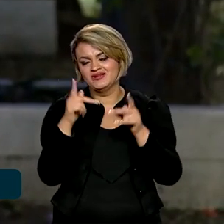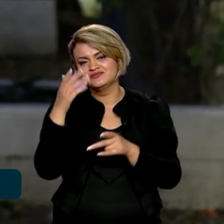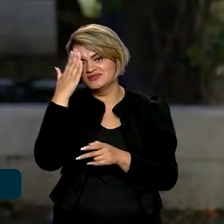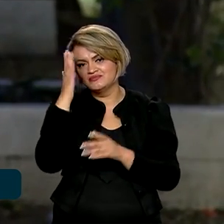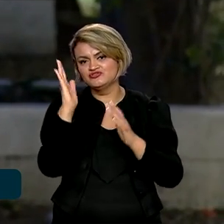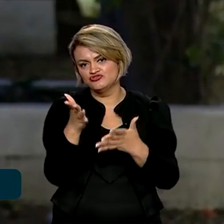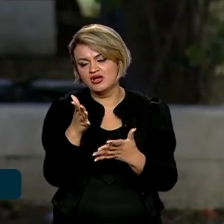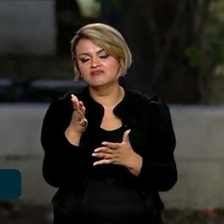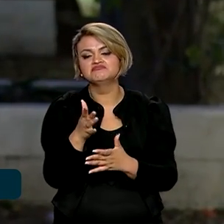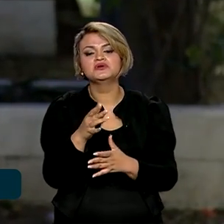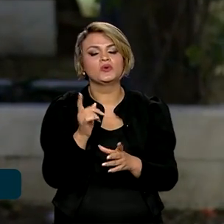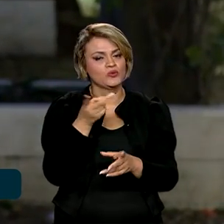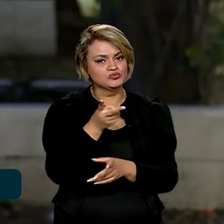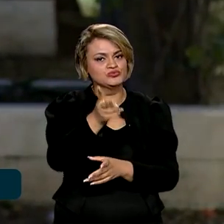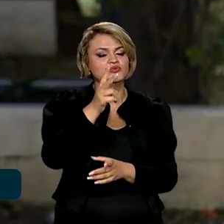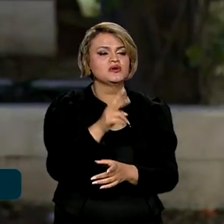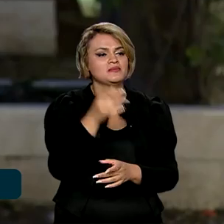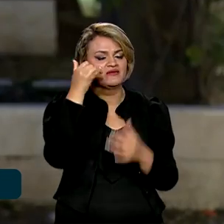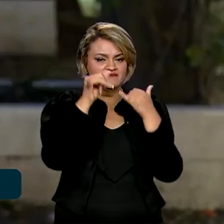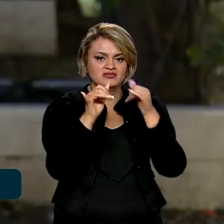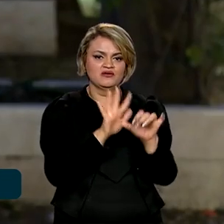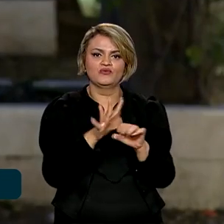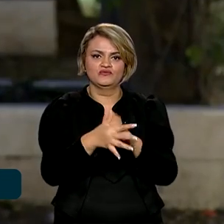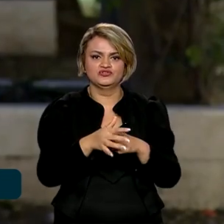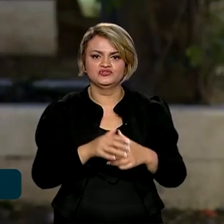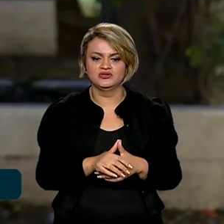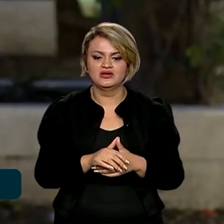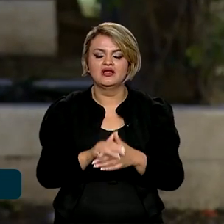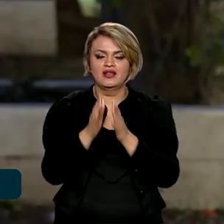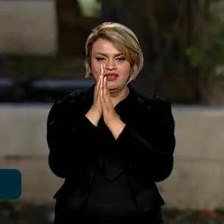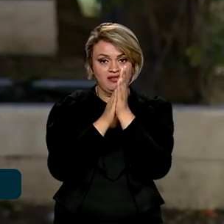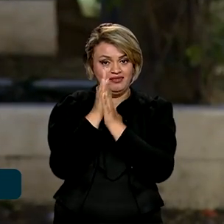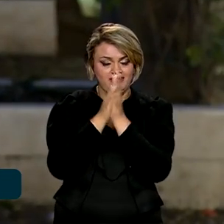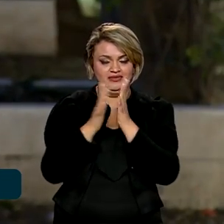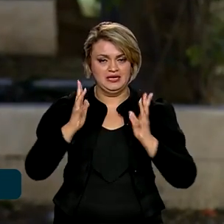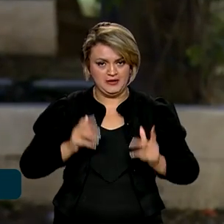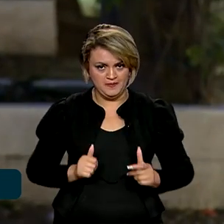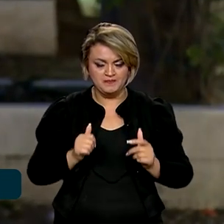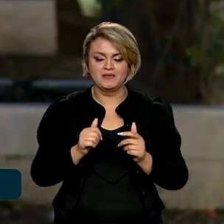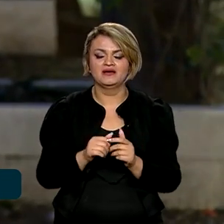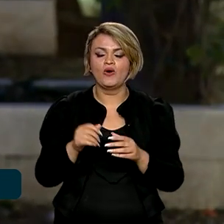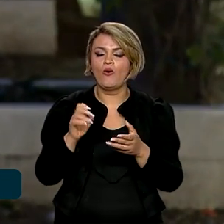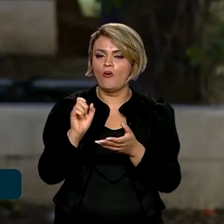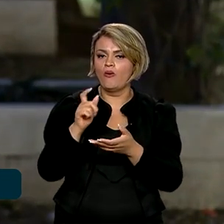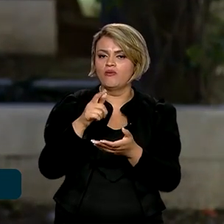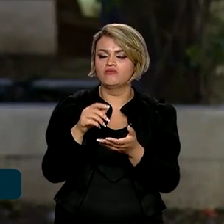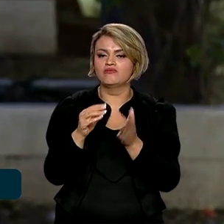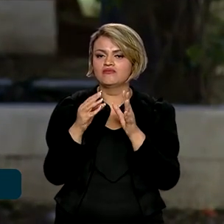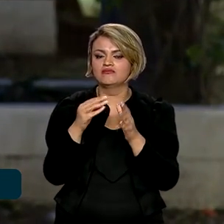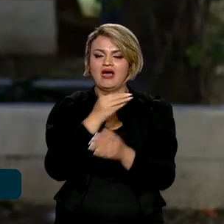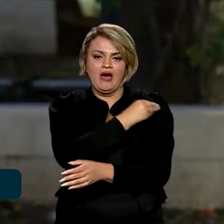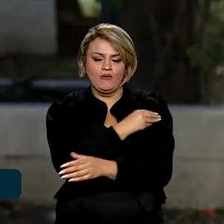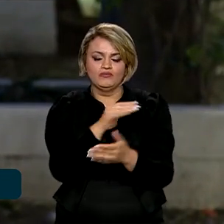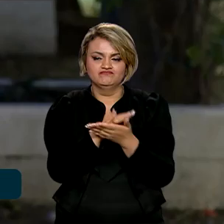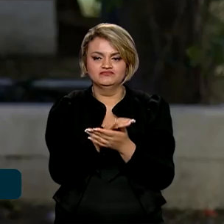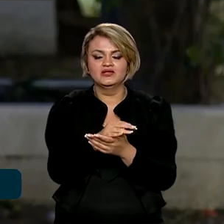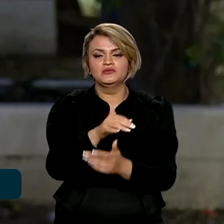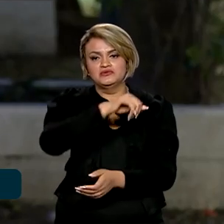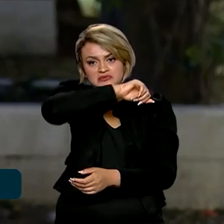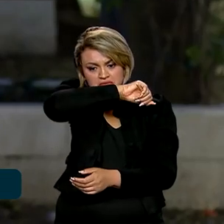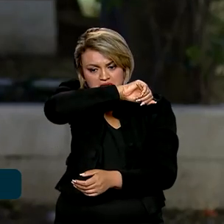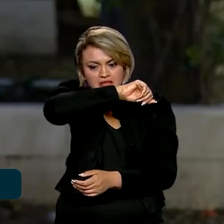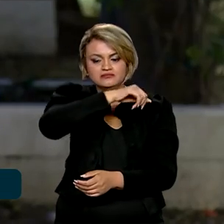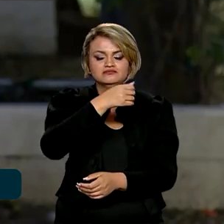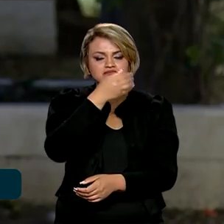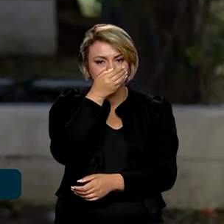são mantidas no combate ao coronavírus. Lavar bem as mãos com água e sabão ou usar álcool em gel, cobrir a boca, autossir